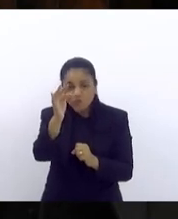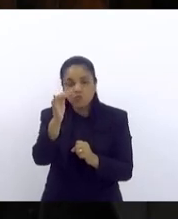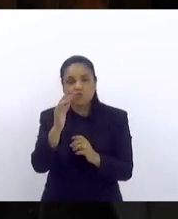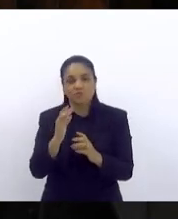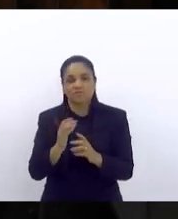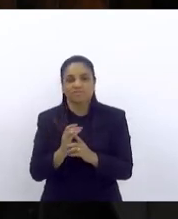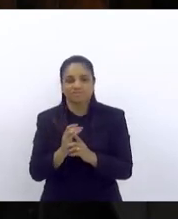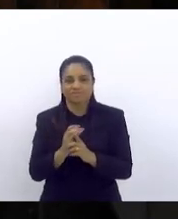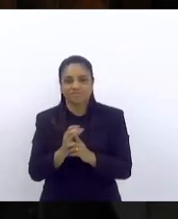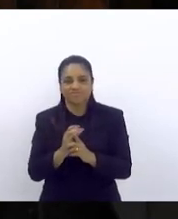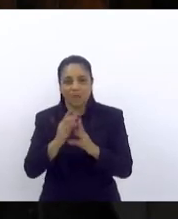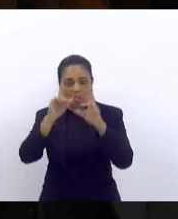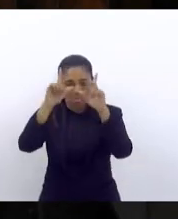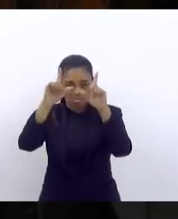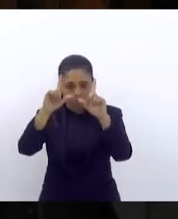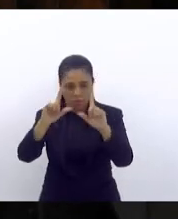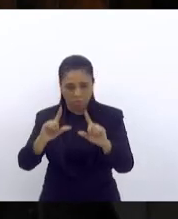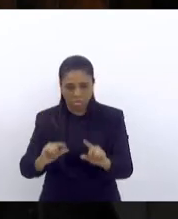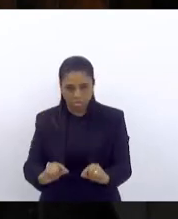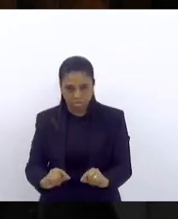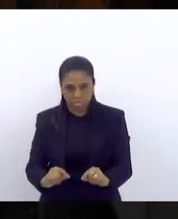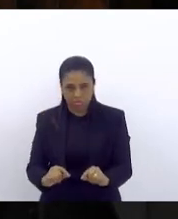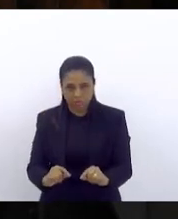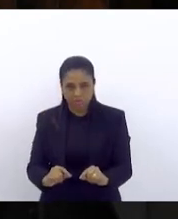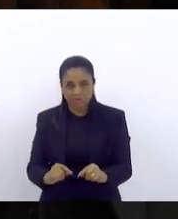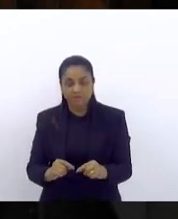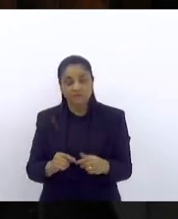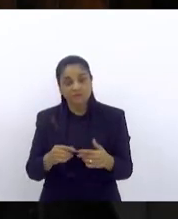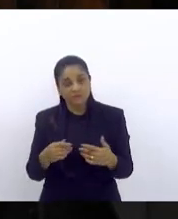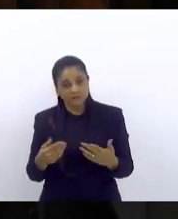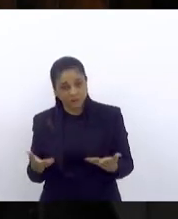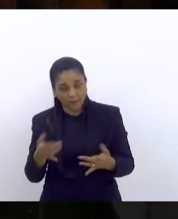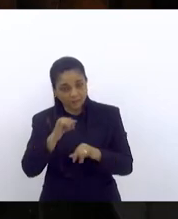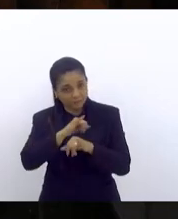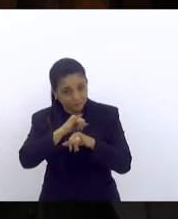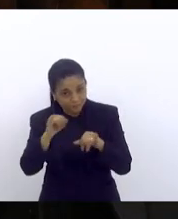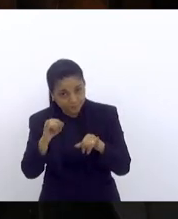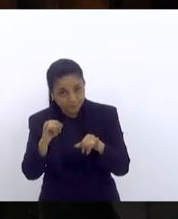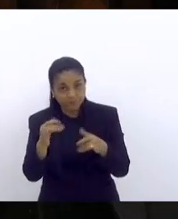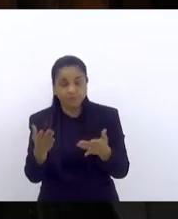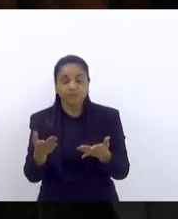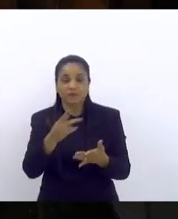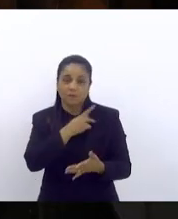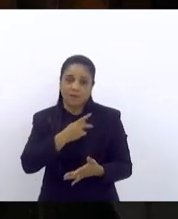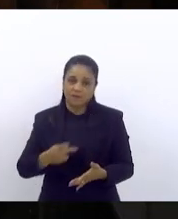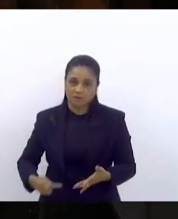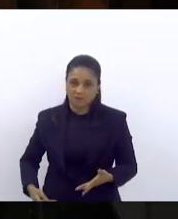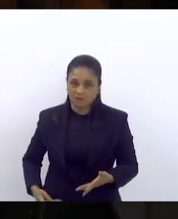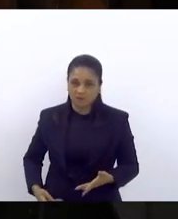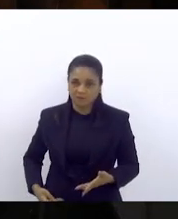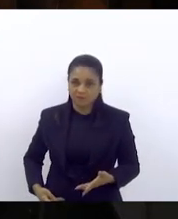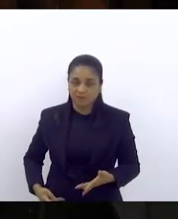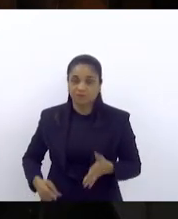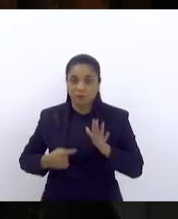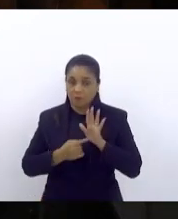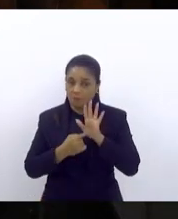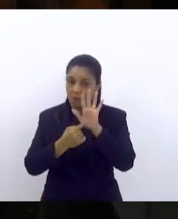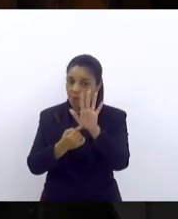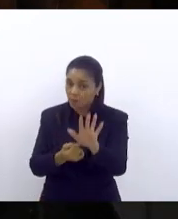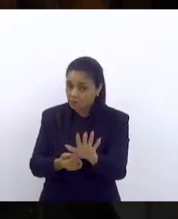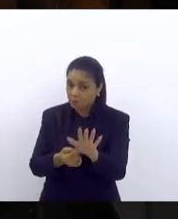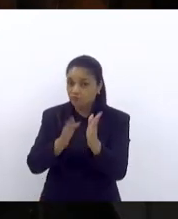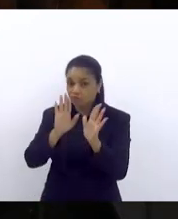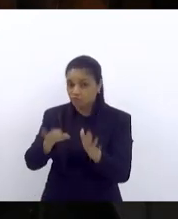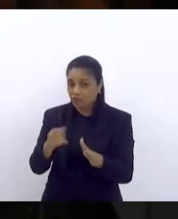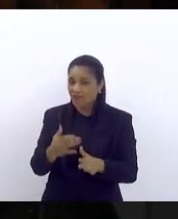desabaram então dito isso senhora presidente mostrando já tivemos o